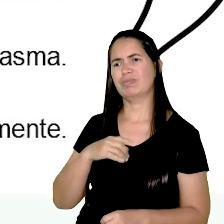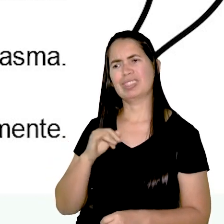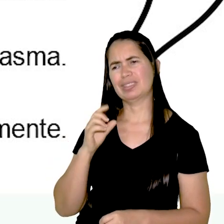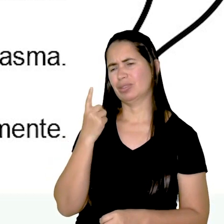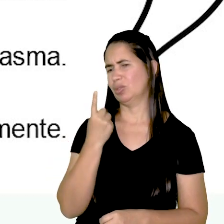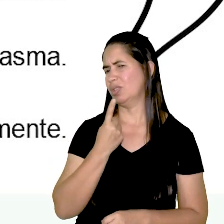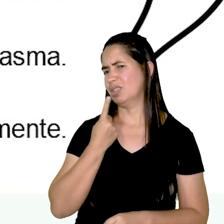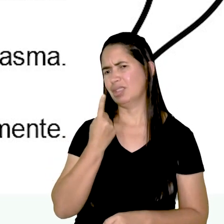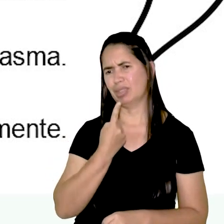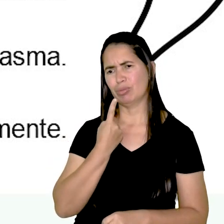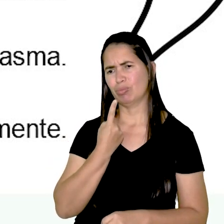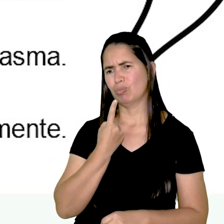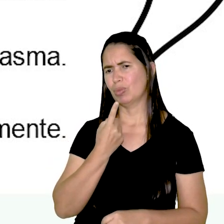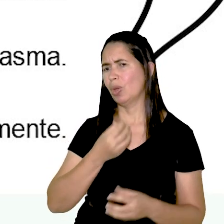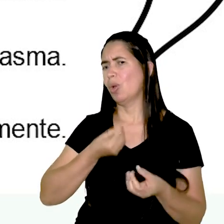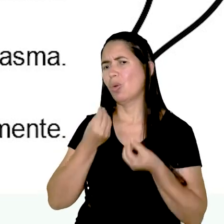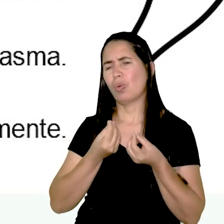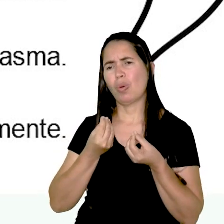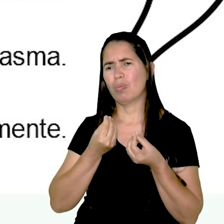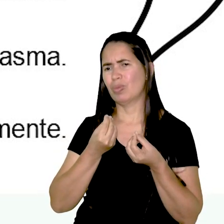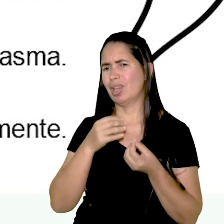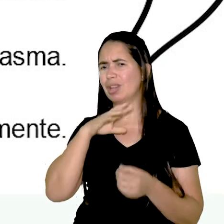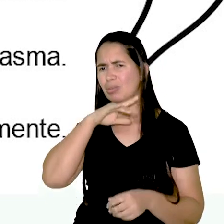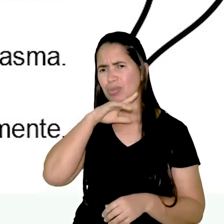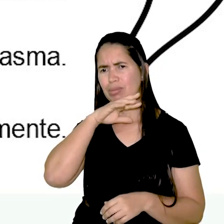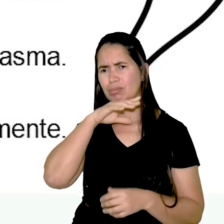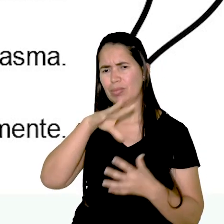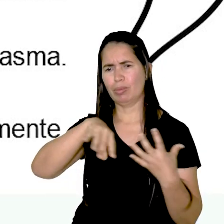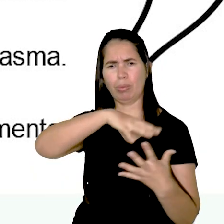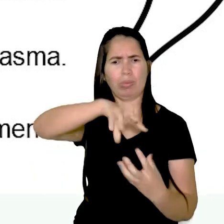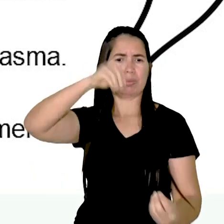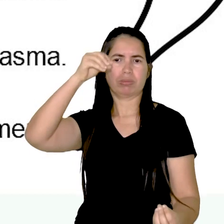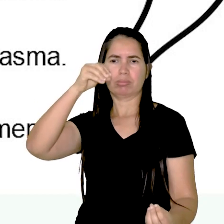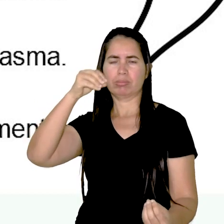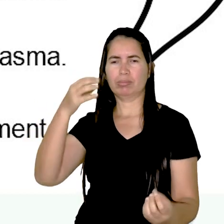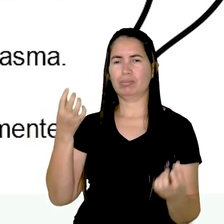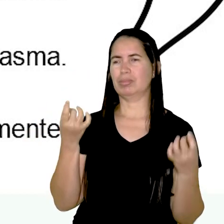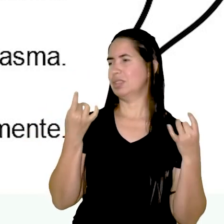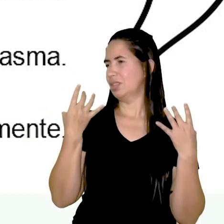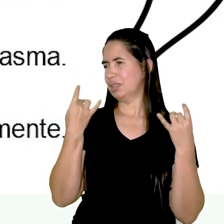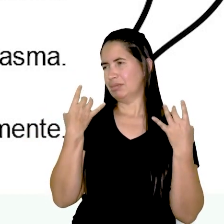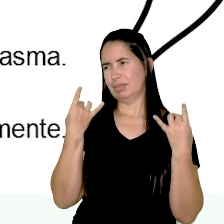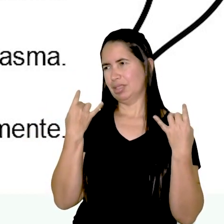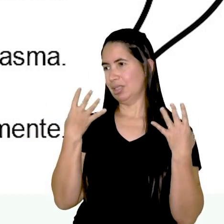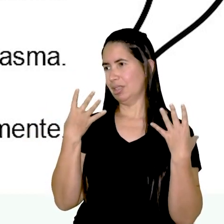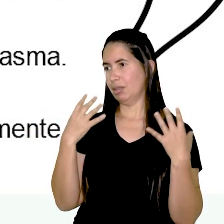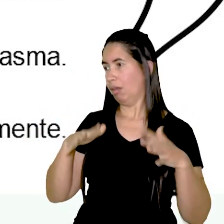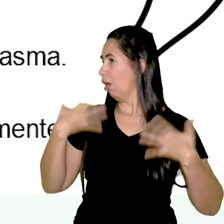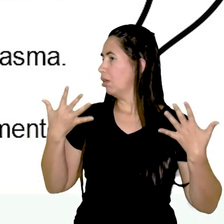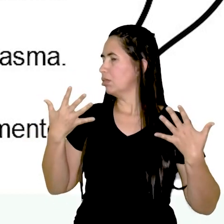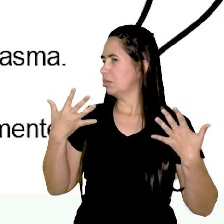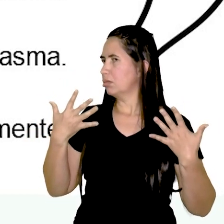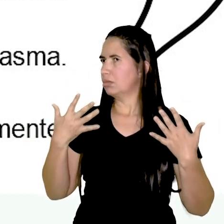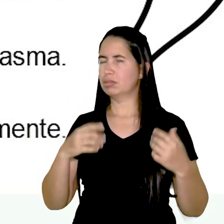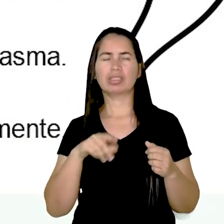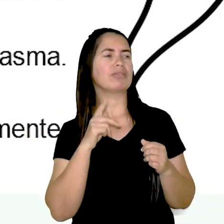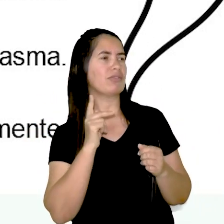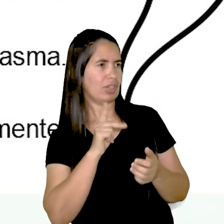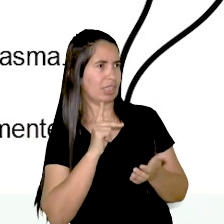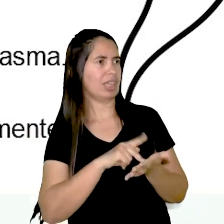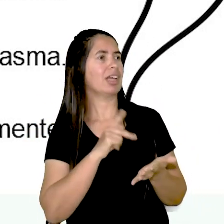solidão! Como é chato ser fantasma! Ninguém liga mais, ninguém toma susto. É mesmo,